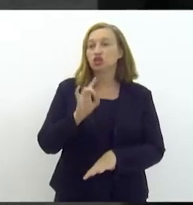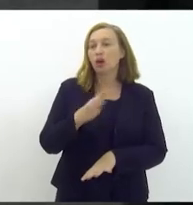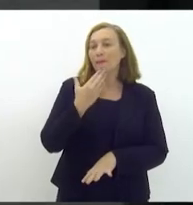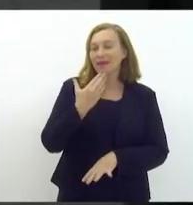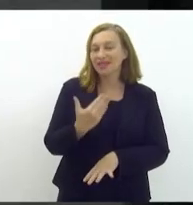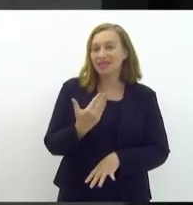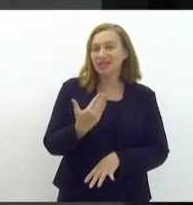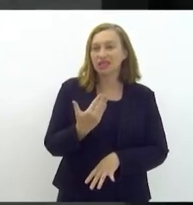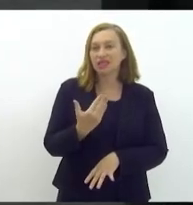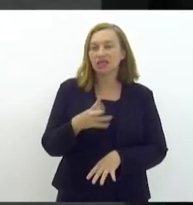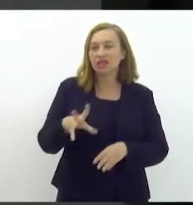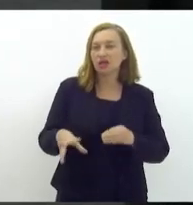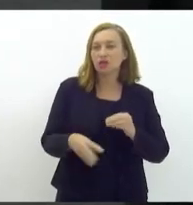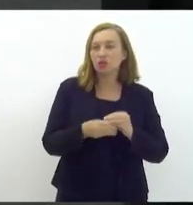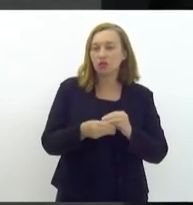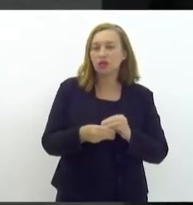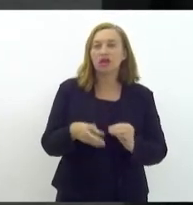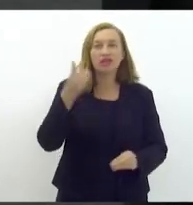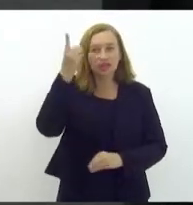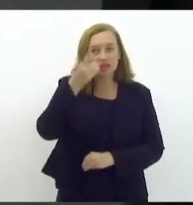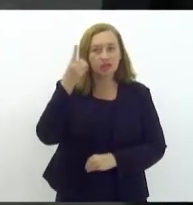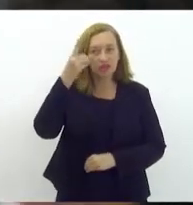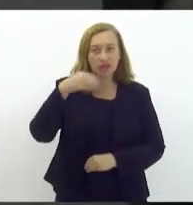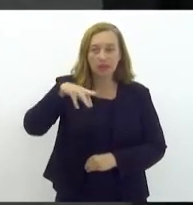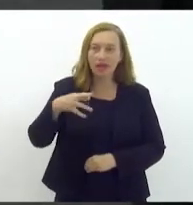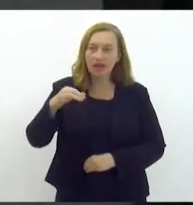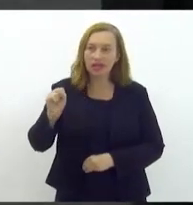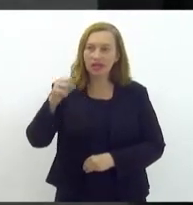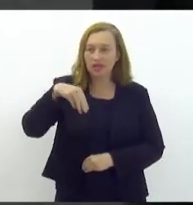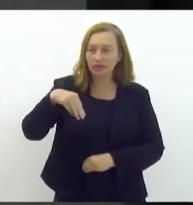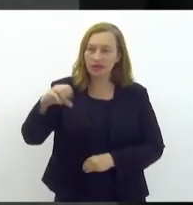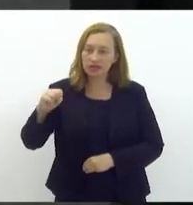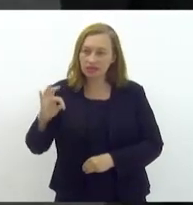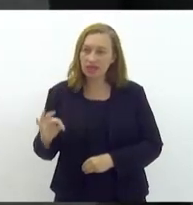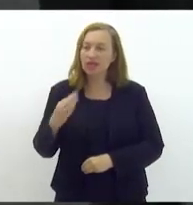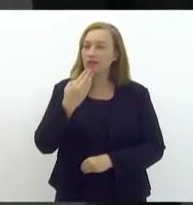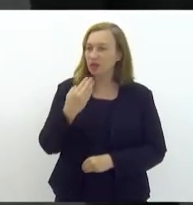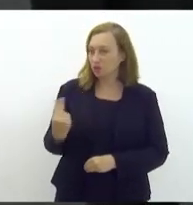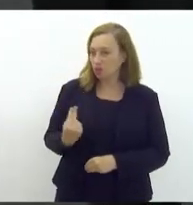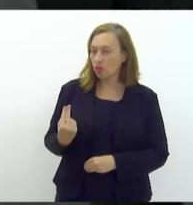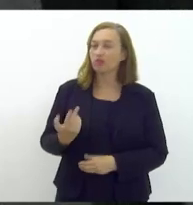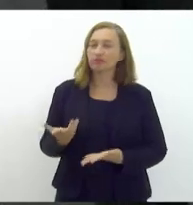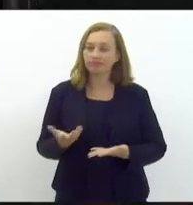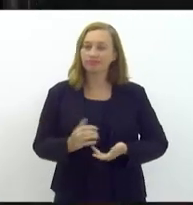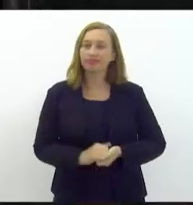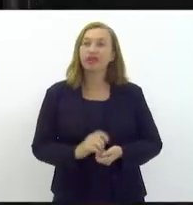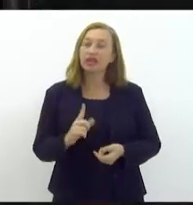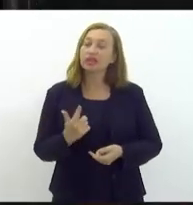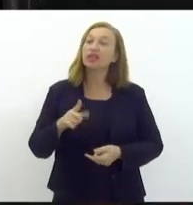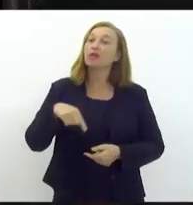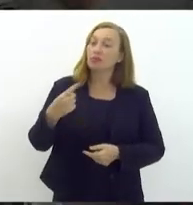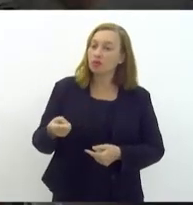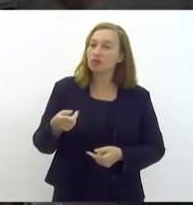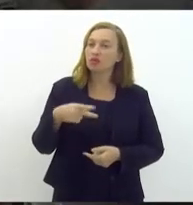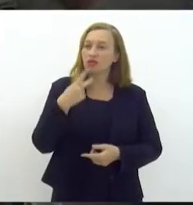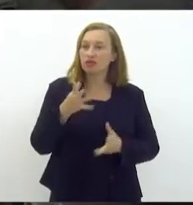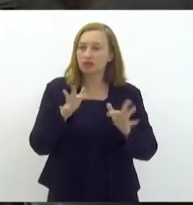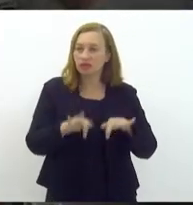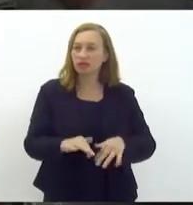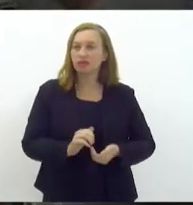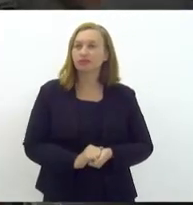para incluir a deputada Marina, do MST, que solicitou com autoria. Depois eu declaro ao final.